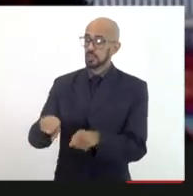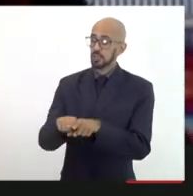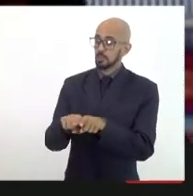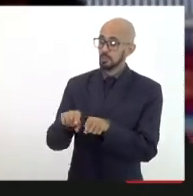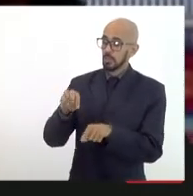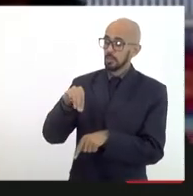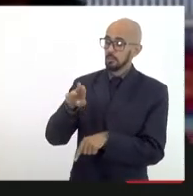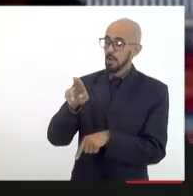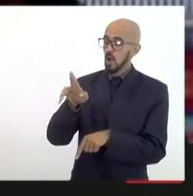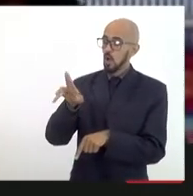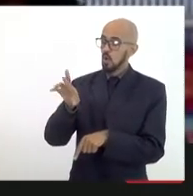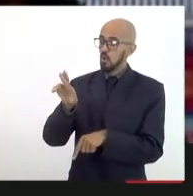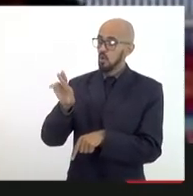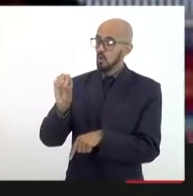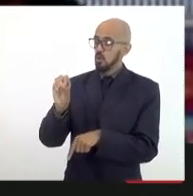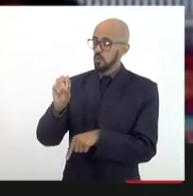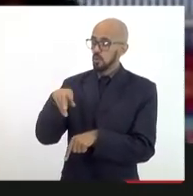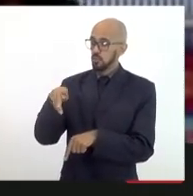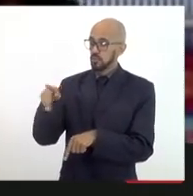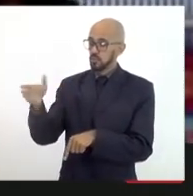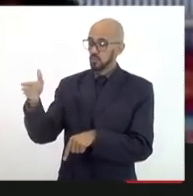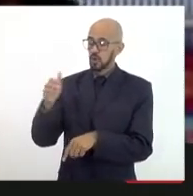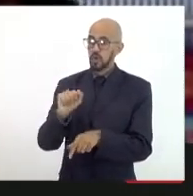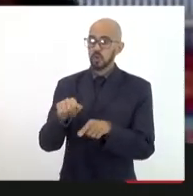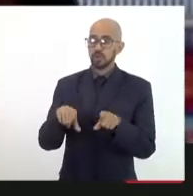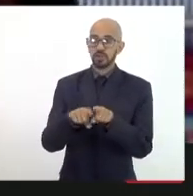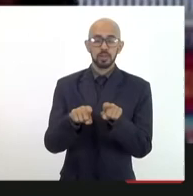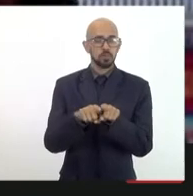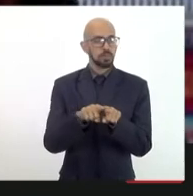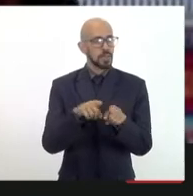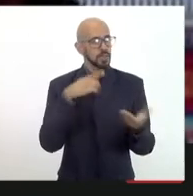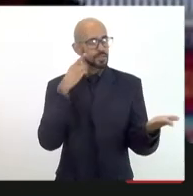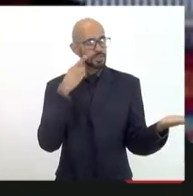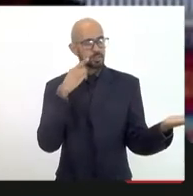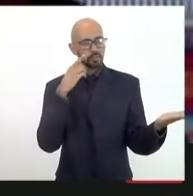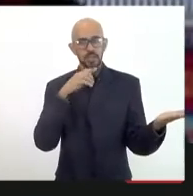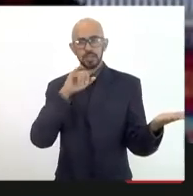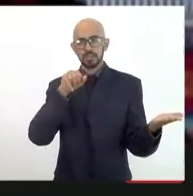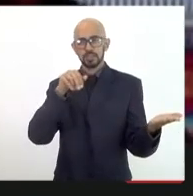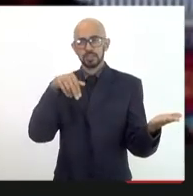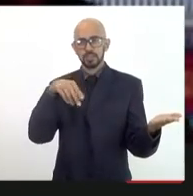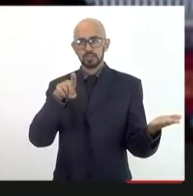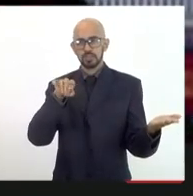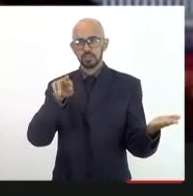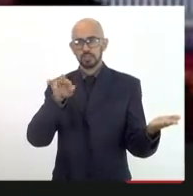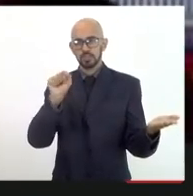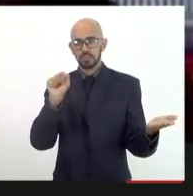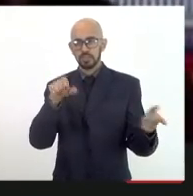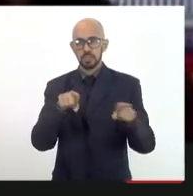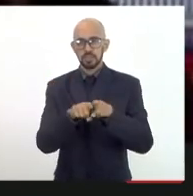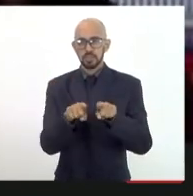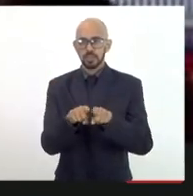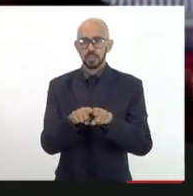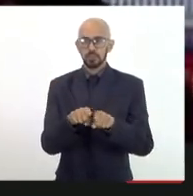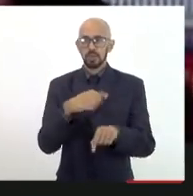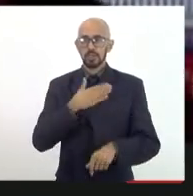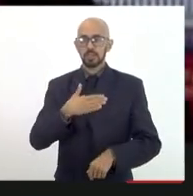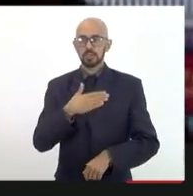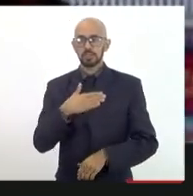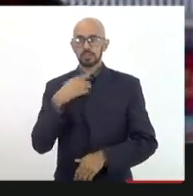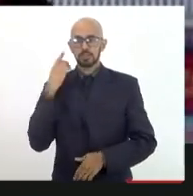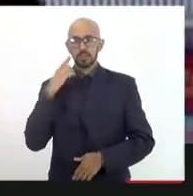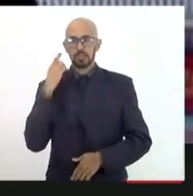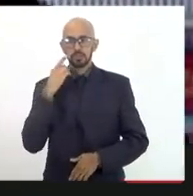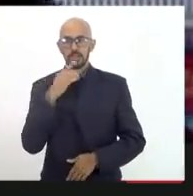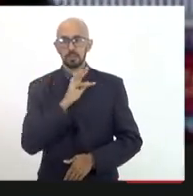quero celebrar aqui também a presença das queridas deputadas Jandira Feghali e a nossa queridíssima deputada Marta Rocha